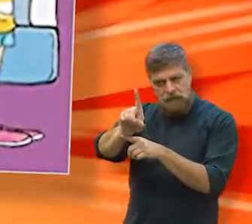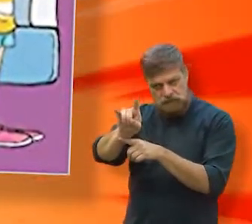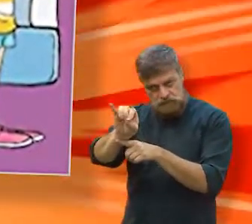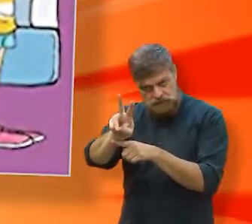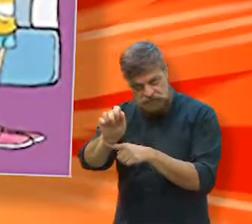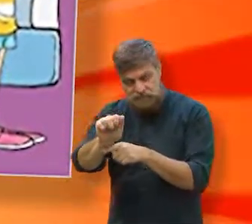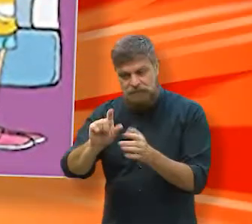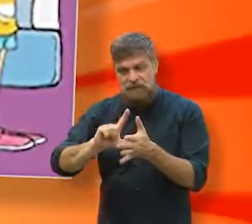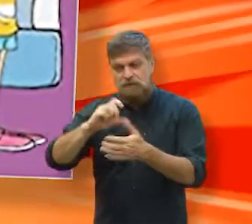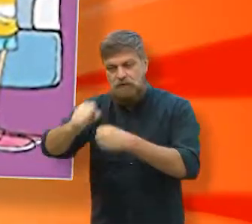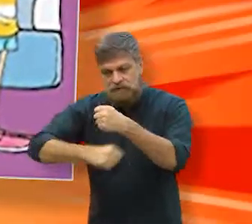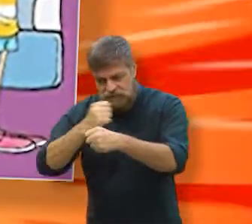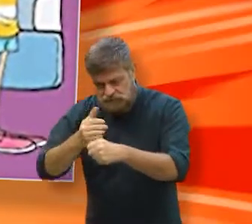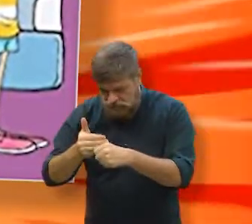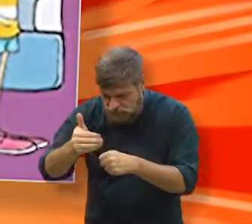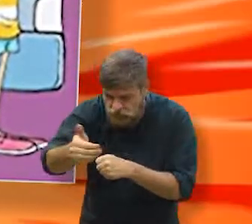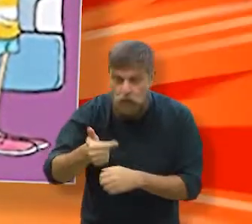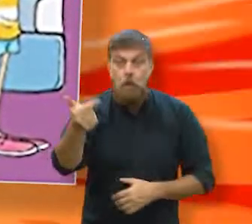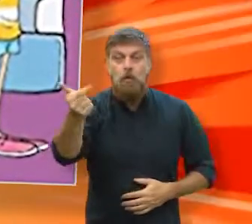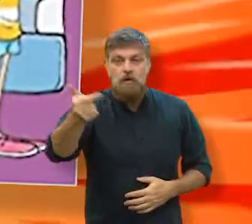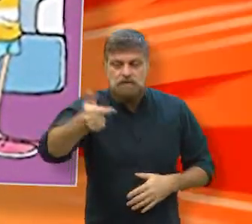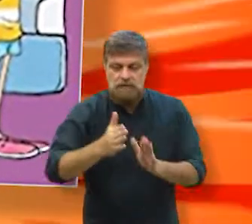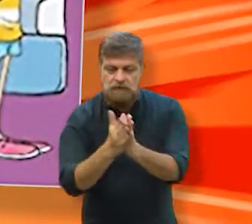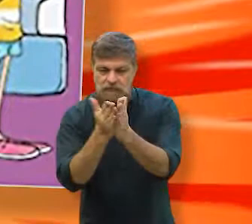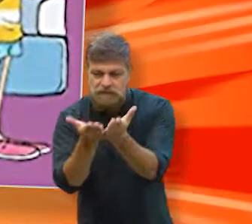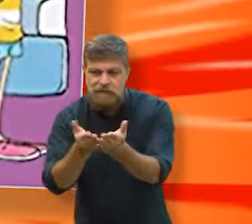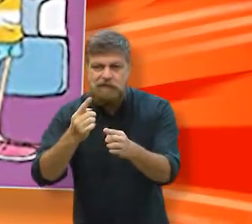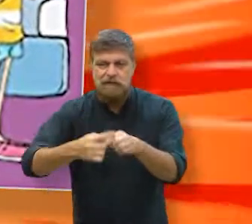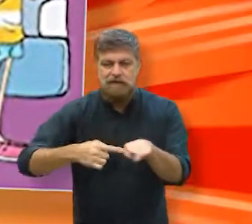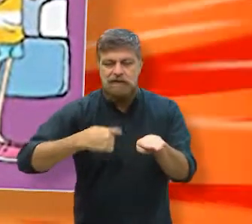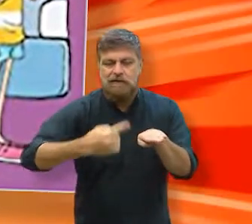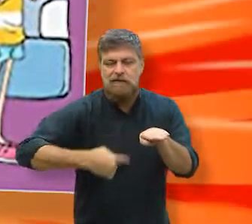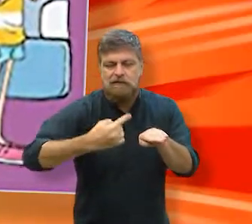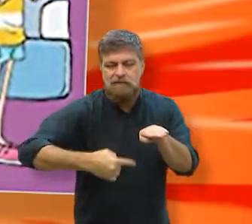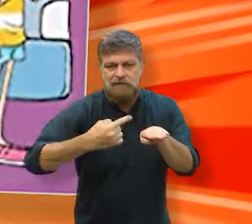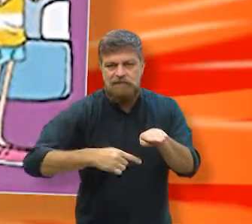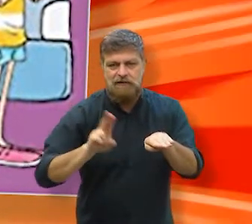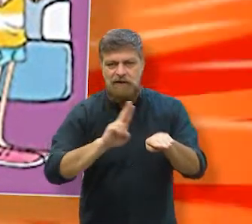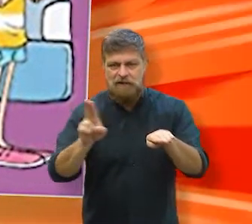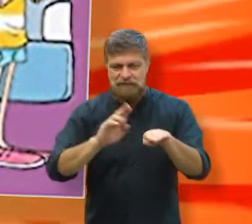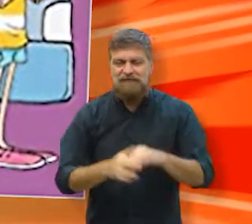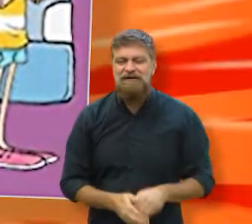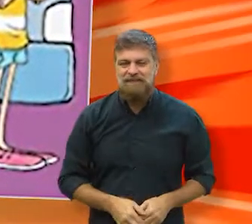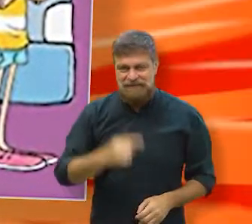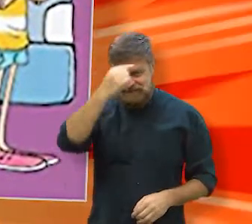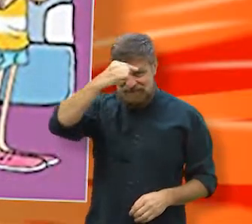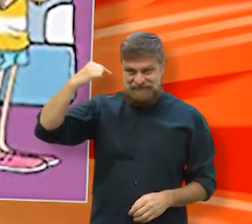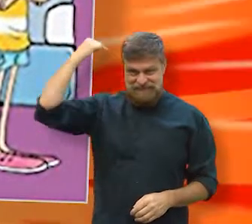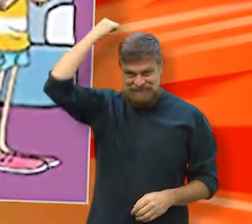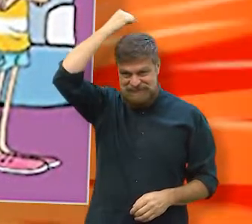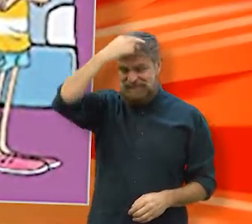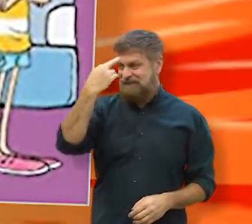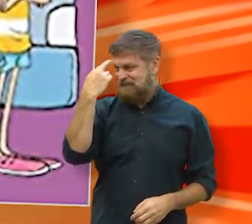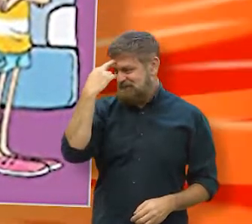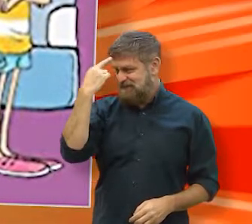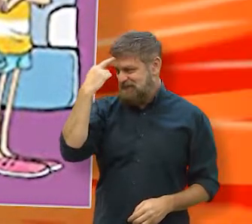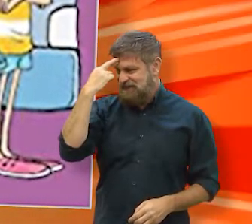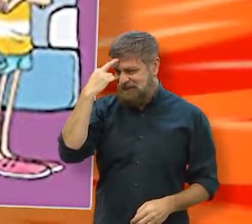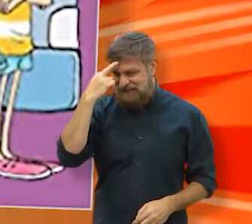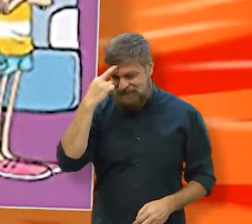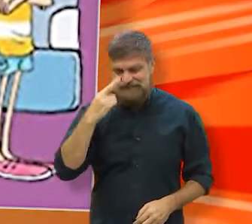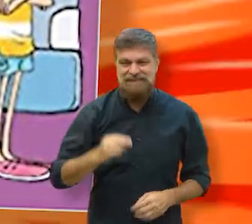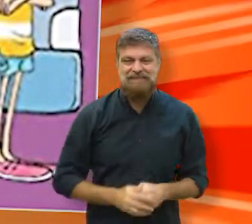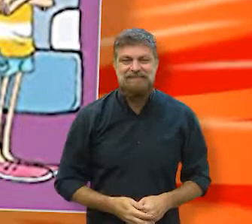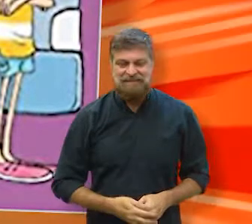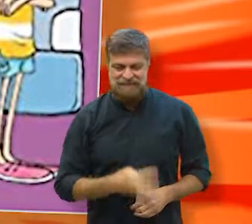continuação desse livro, que chama O Dinho que a Minha Vida Mudou por causa de um pneu furado em Santa Rita do Passa 4. Eu gosto de nome grande, você já